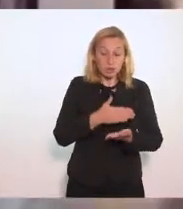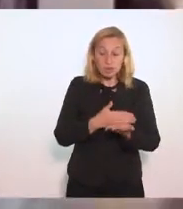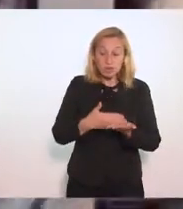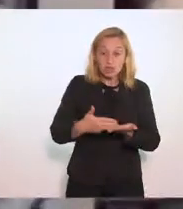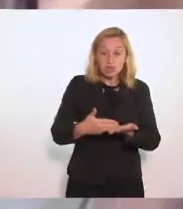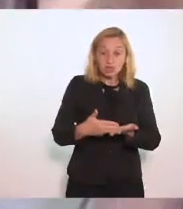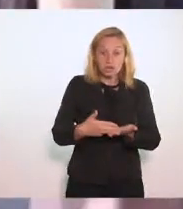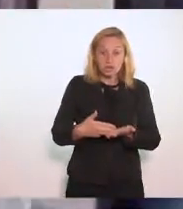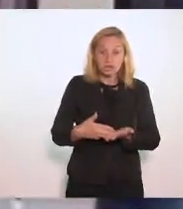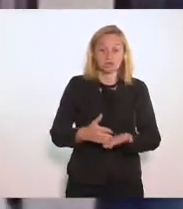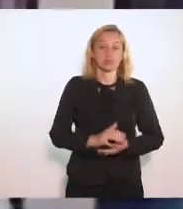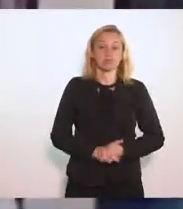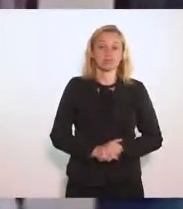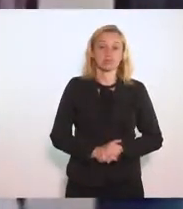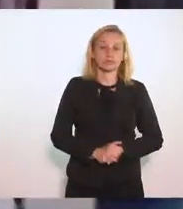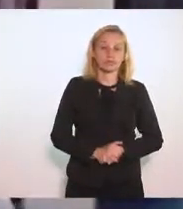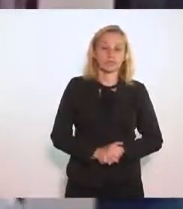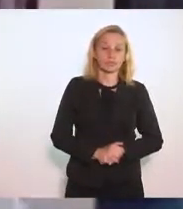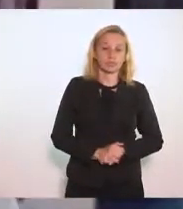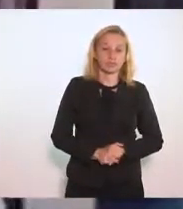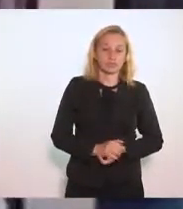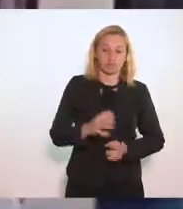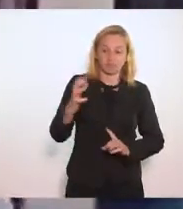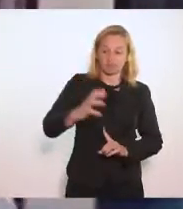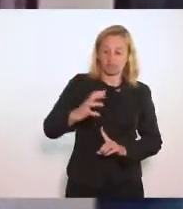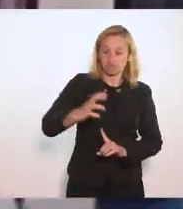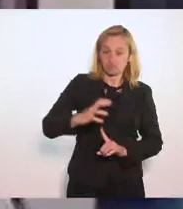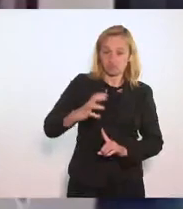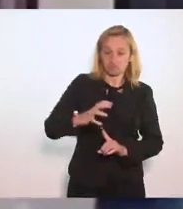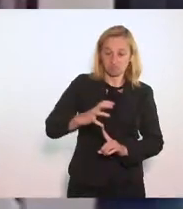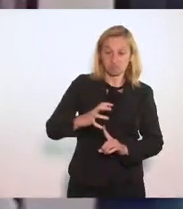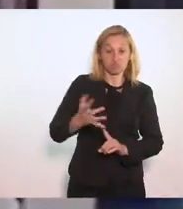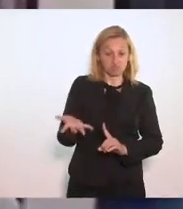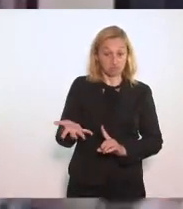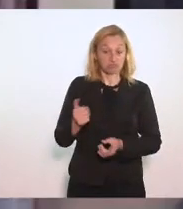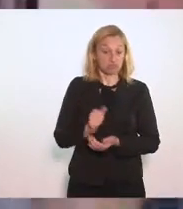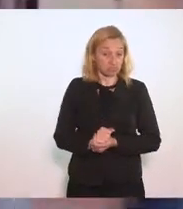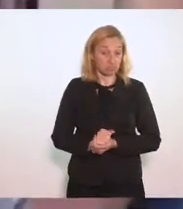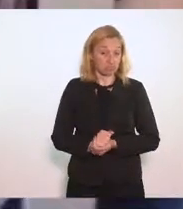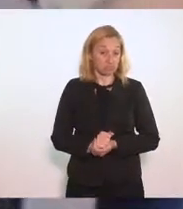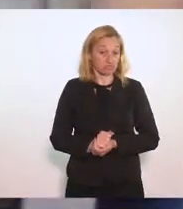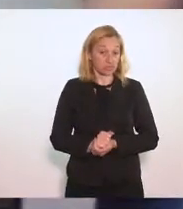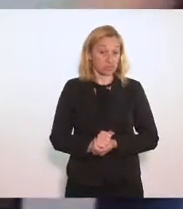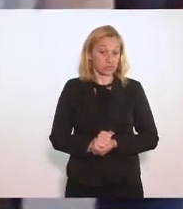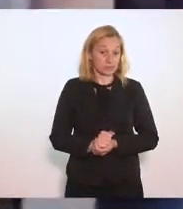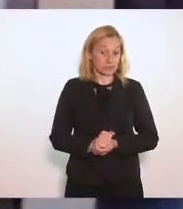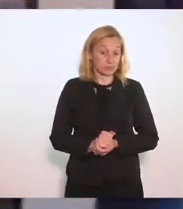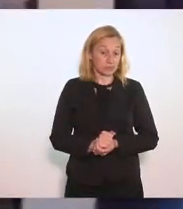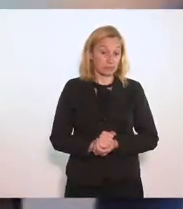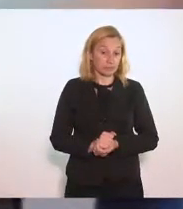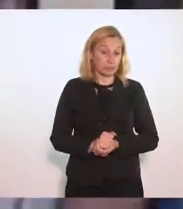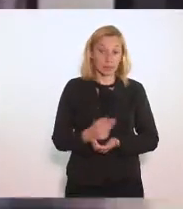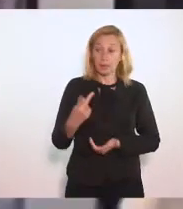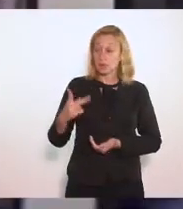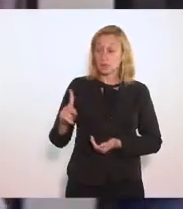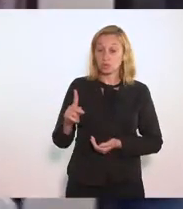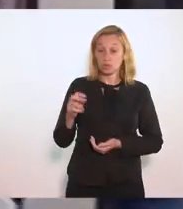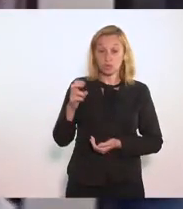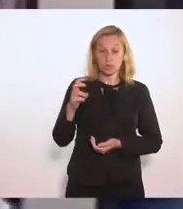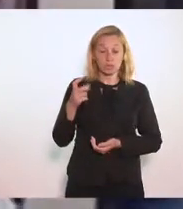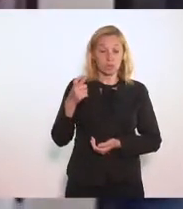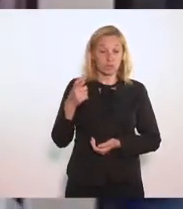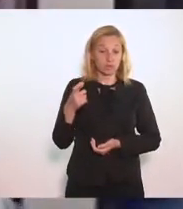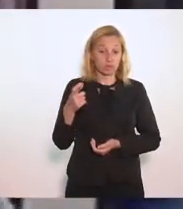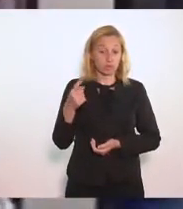Impuseram Tentaram E conseguiram Impor Exatamente Suas mentalidades